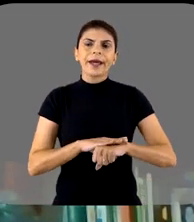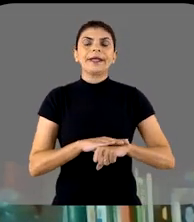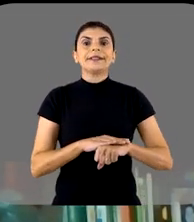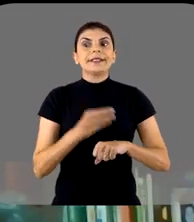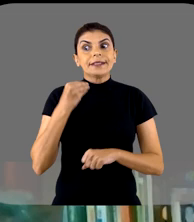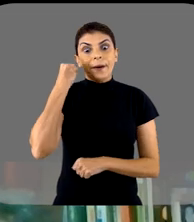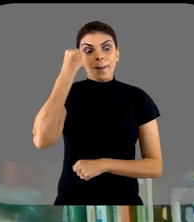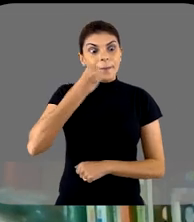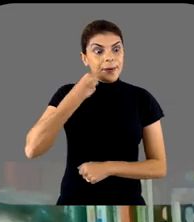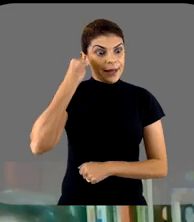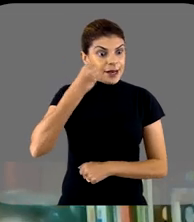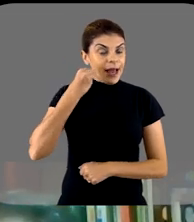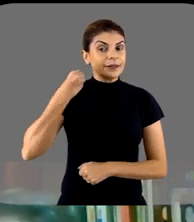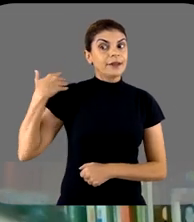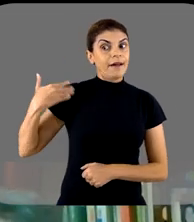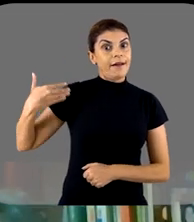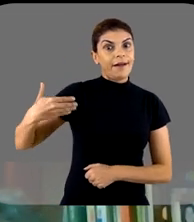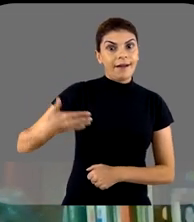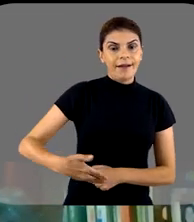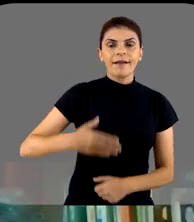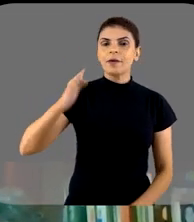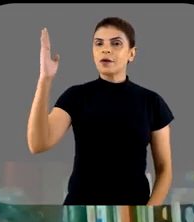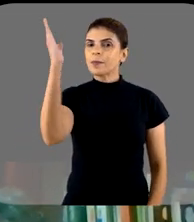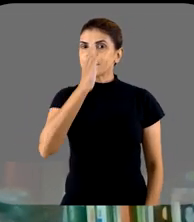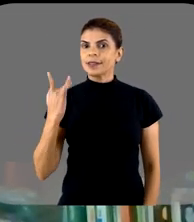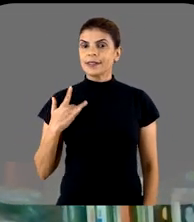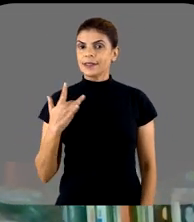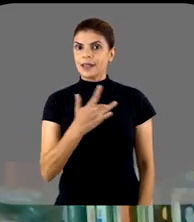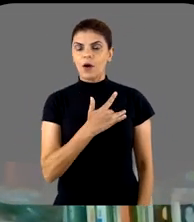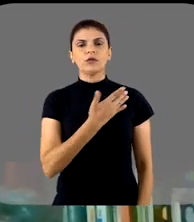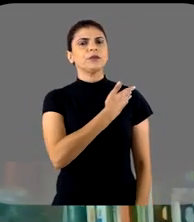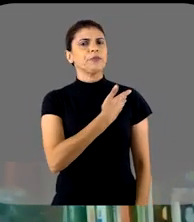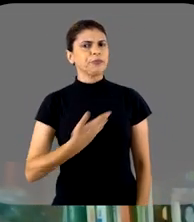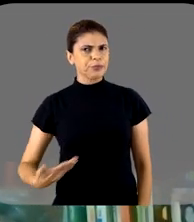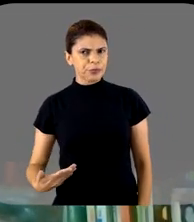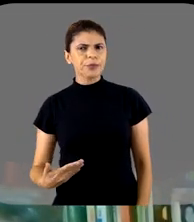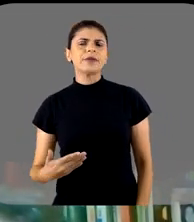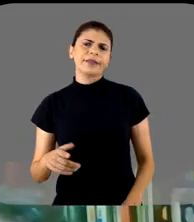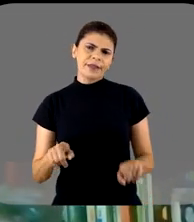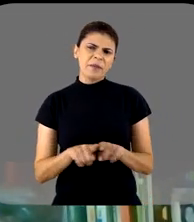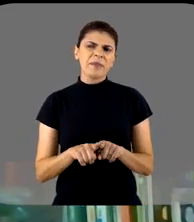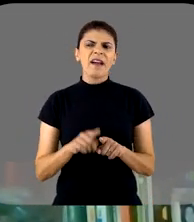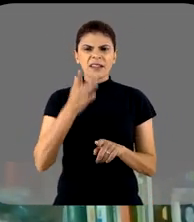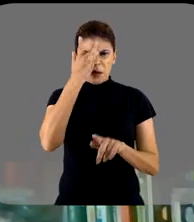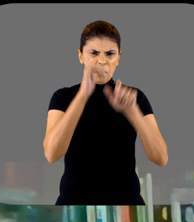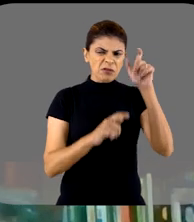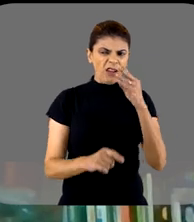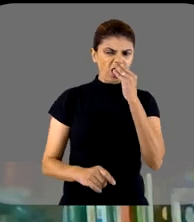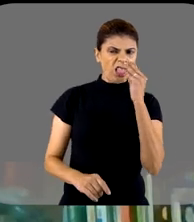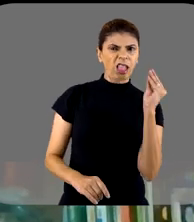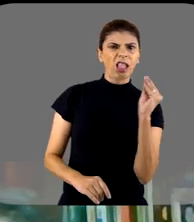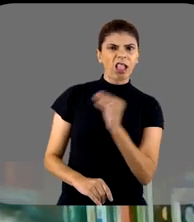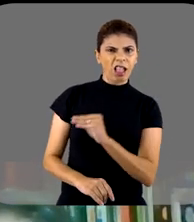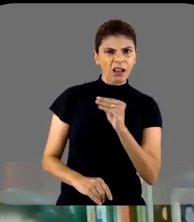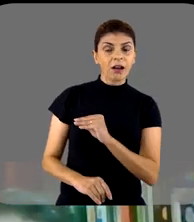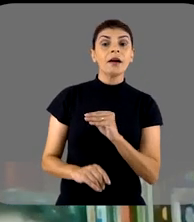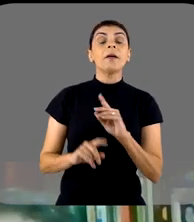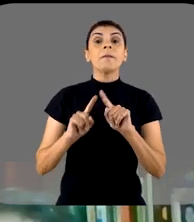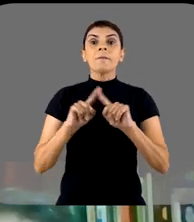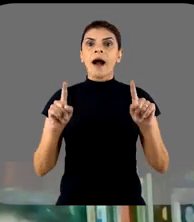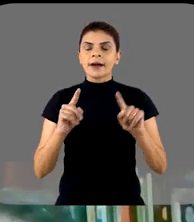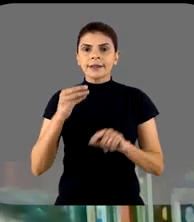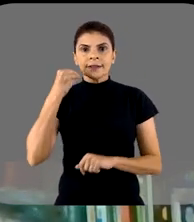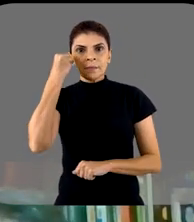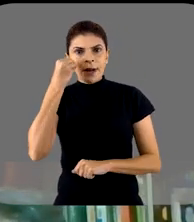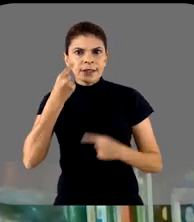experiência tão longeva brasileira na saúde pública, que é alguma coisa que não é desprezível, e